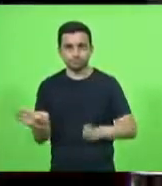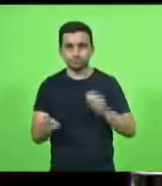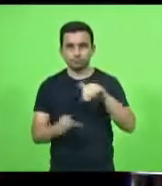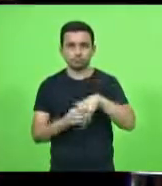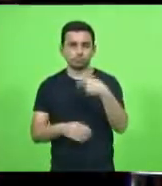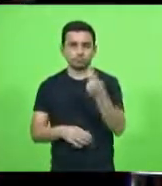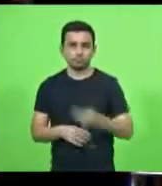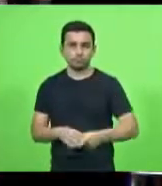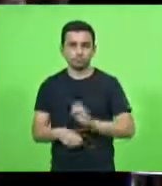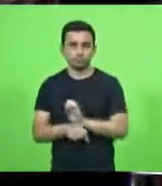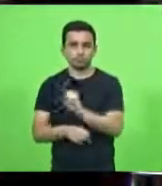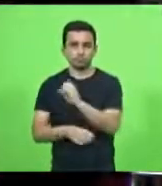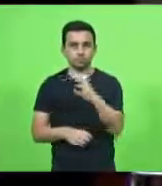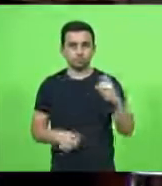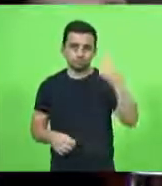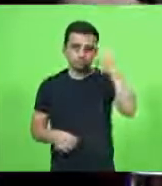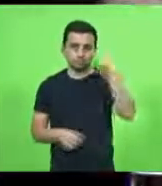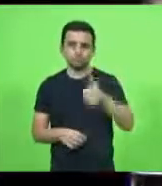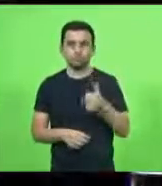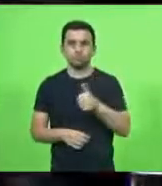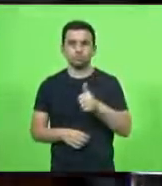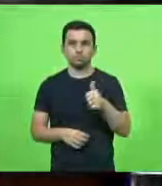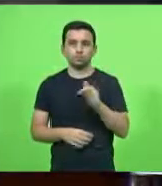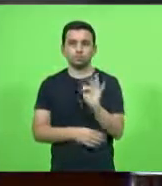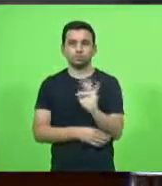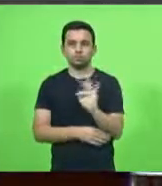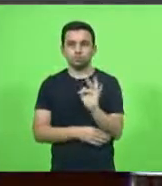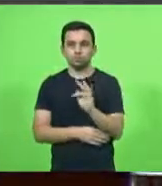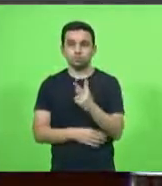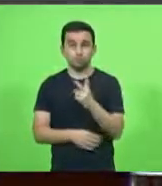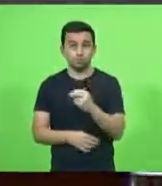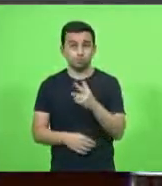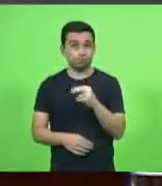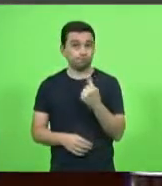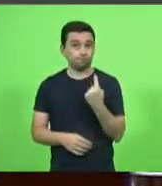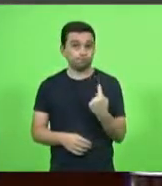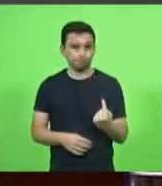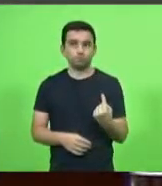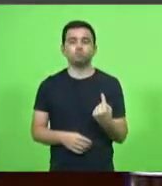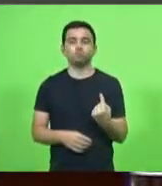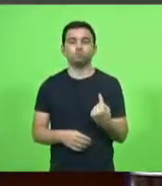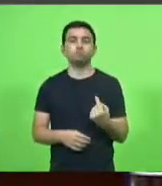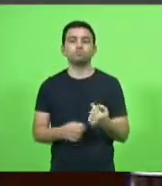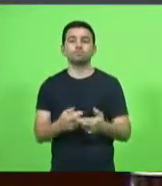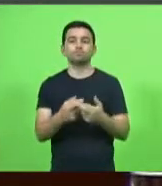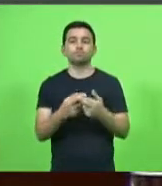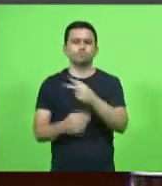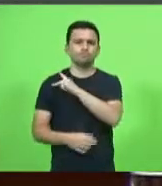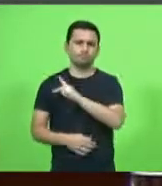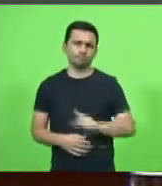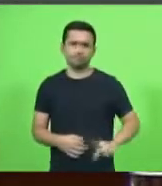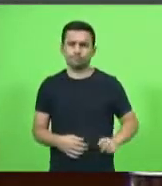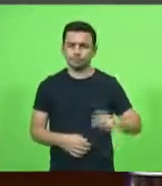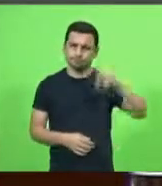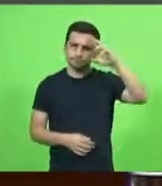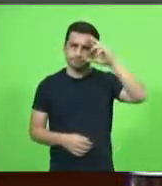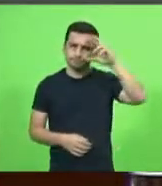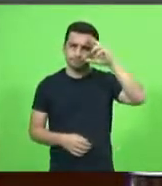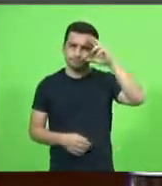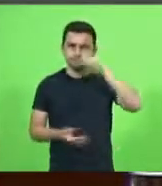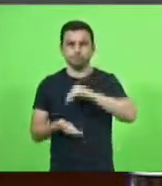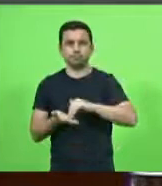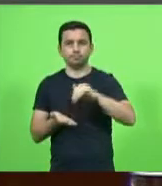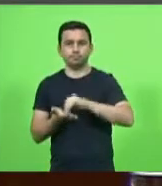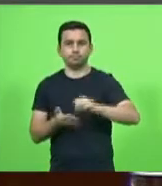Catarina, que foi realizada no dia 11 de fevereiro de 2021, com a presidência do deputado Ricardo Alba e a secretaria do deputado Rodrigo